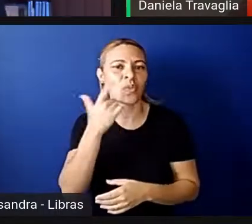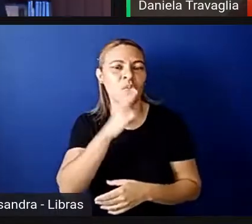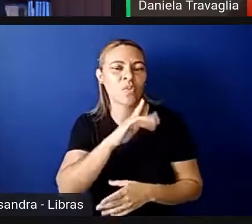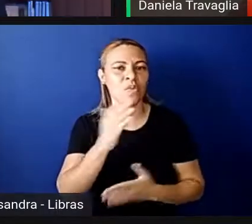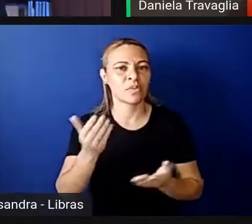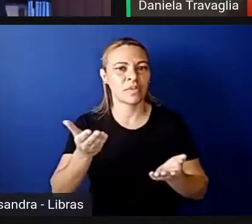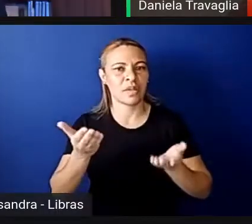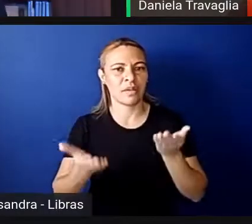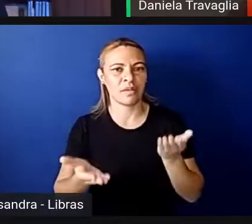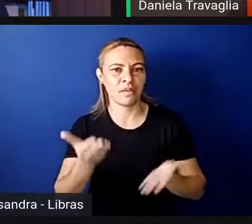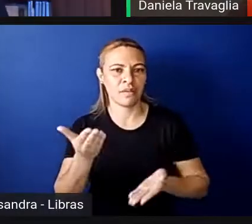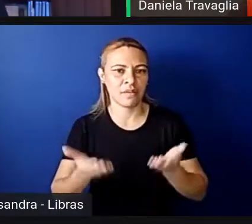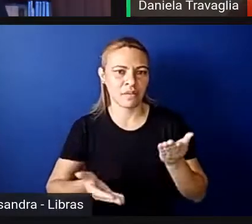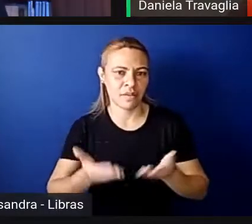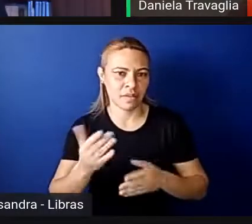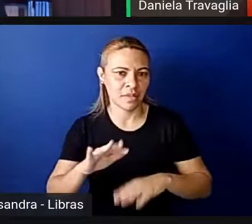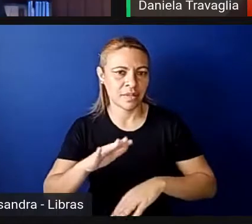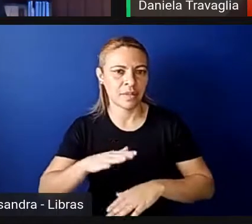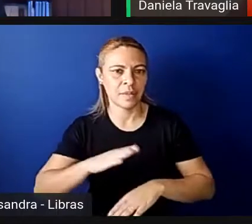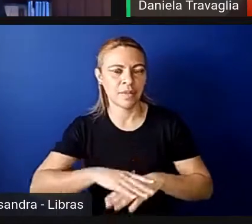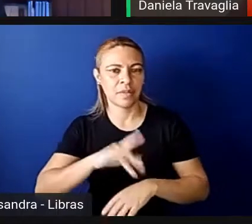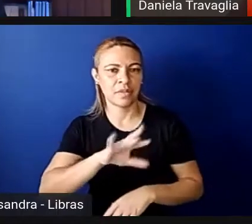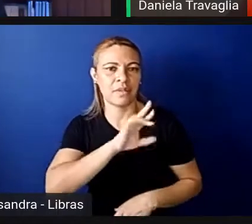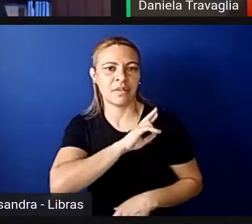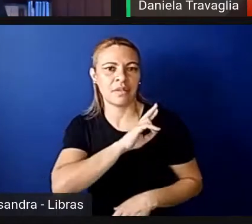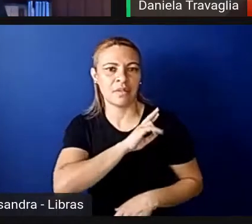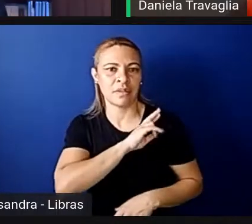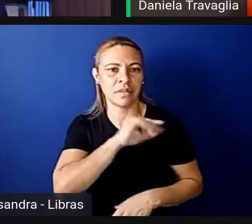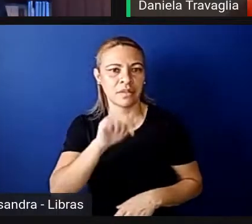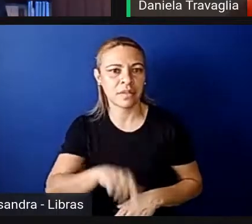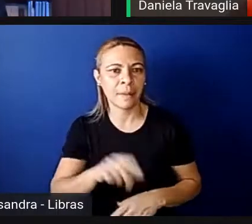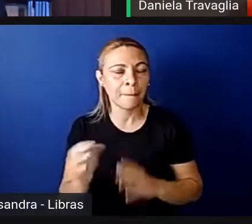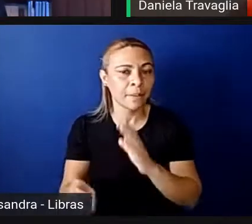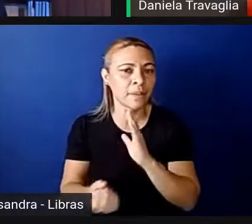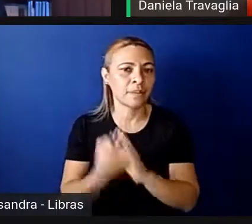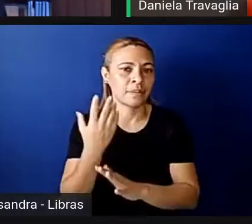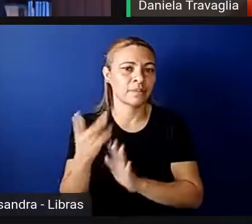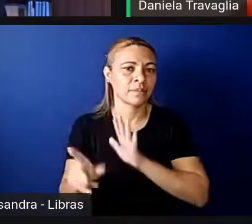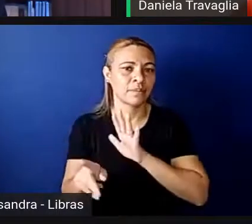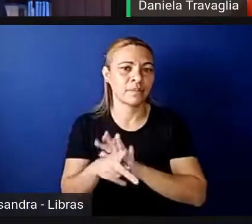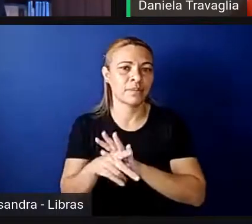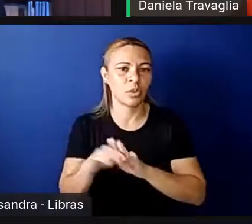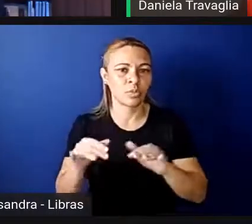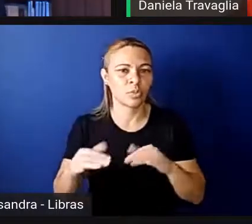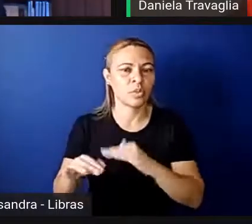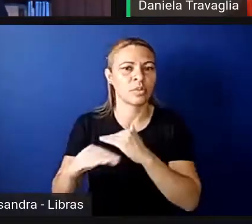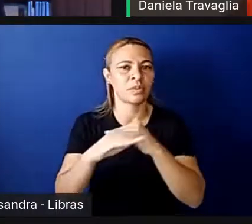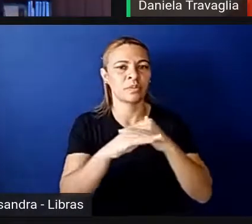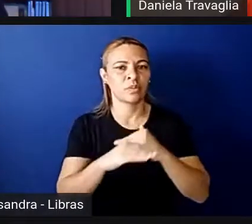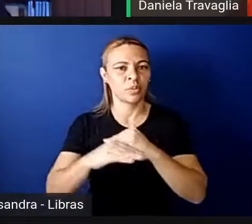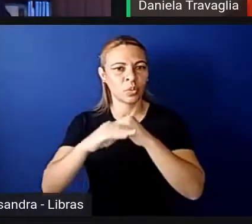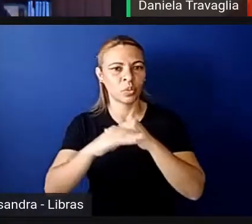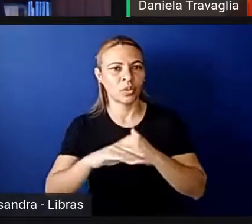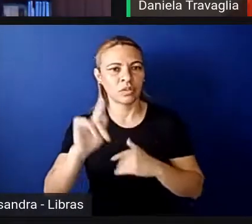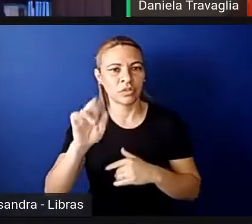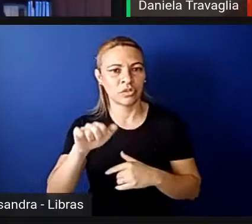essa representação e para construir a paridade de gênero do Brasil. Com você.